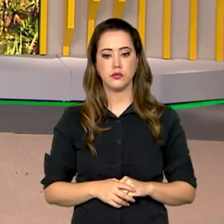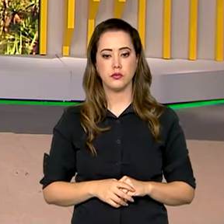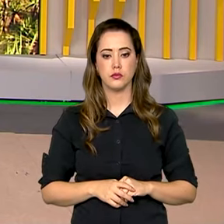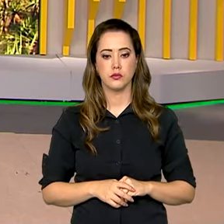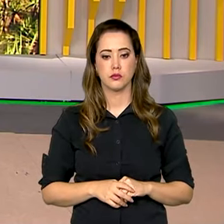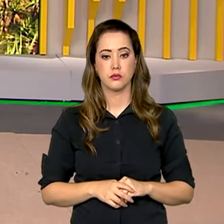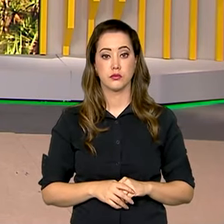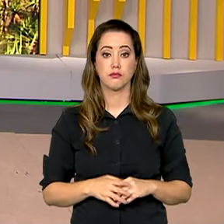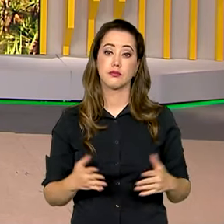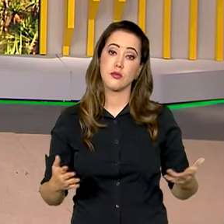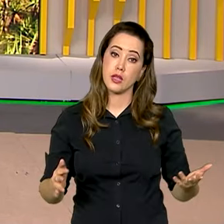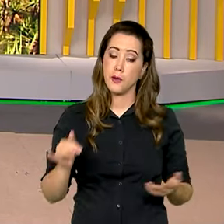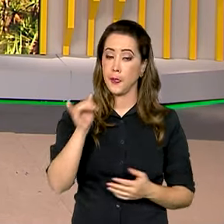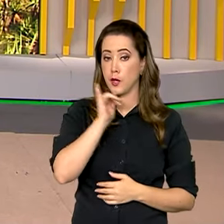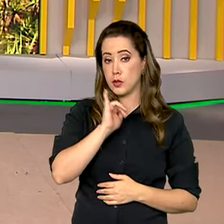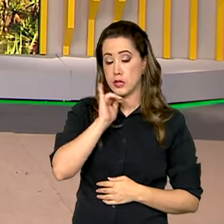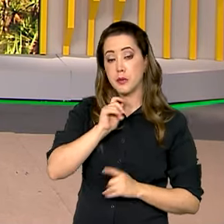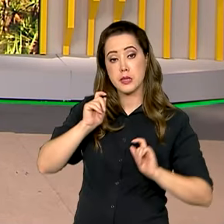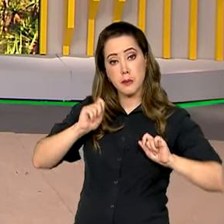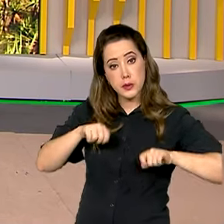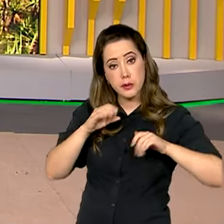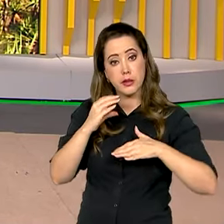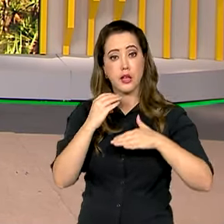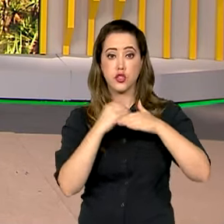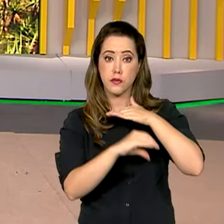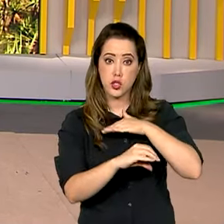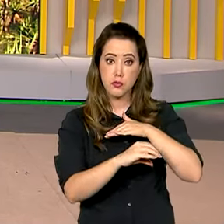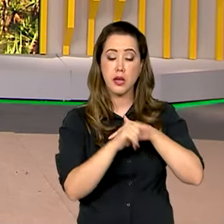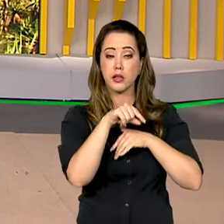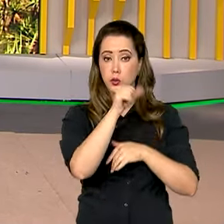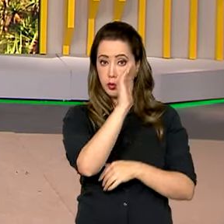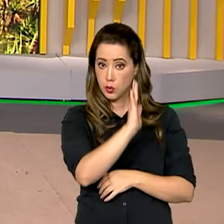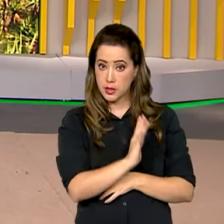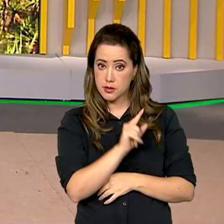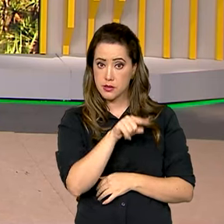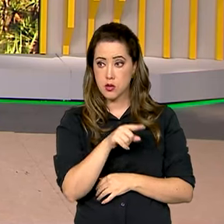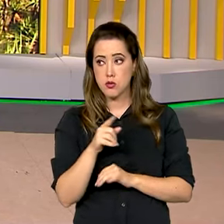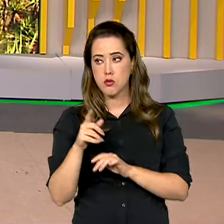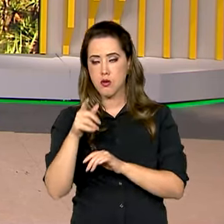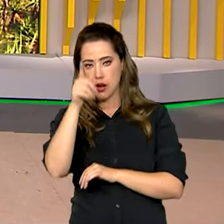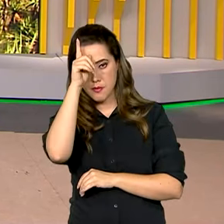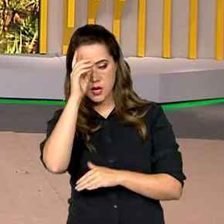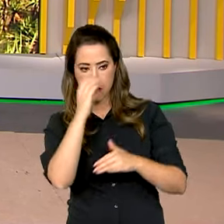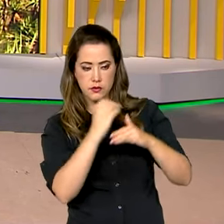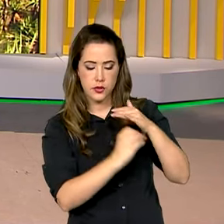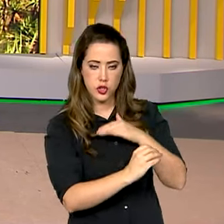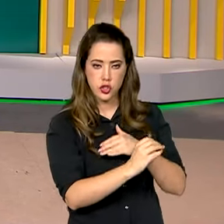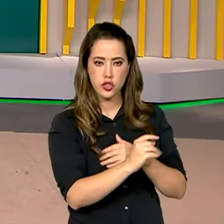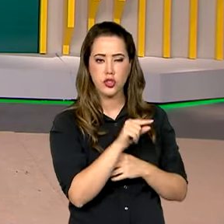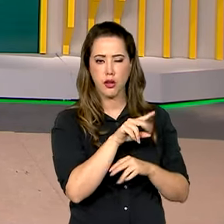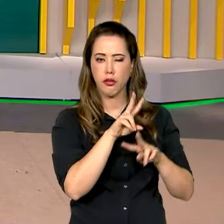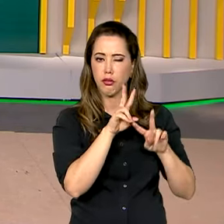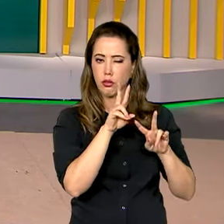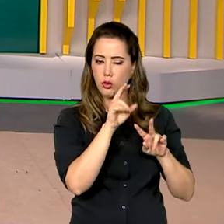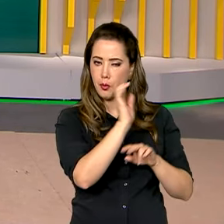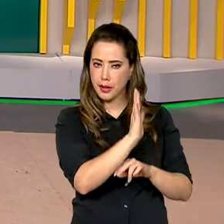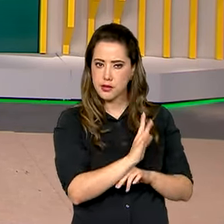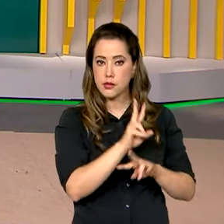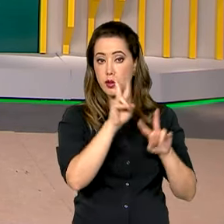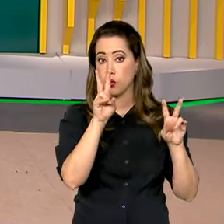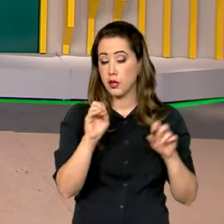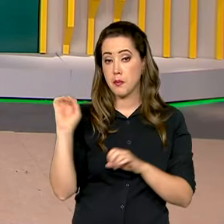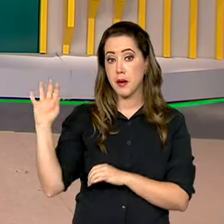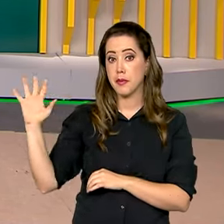E um exemplo dessa capacidade de investimento dos alemães na economia brasileira é na área ambiental. O país